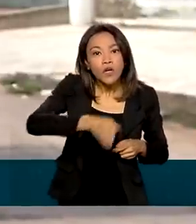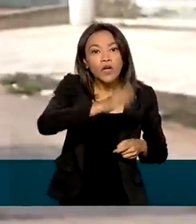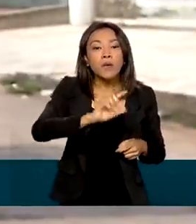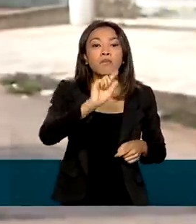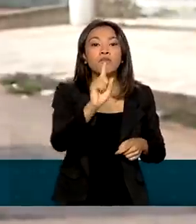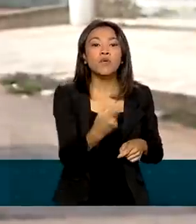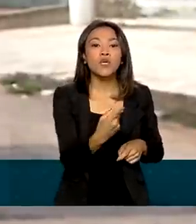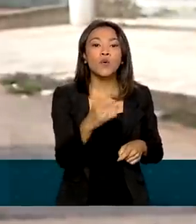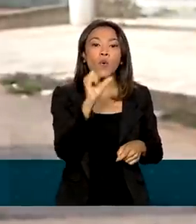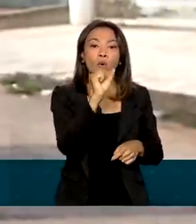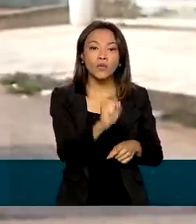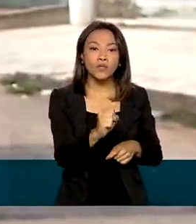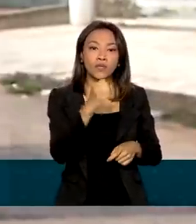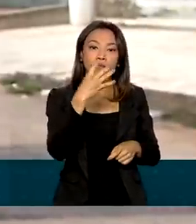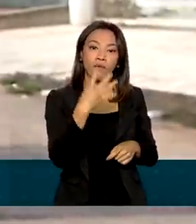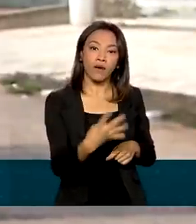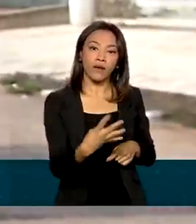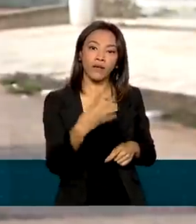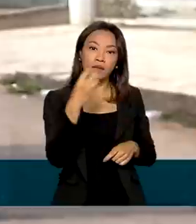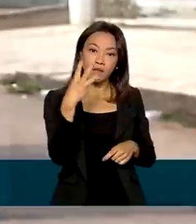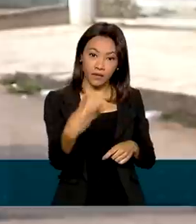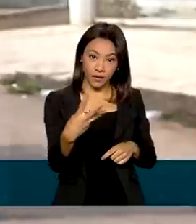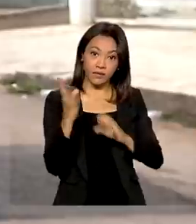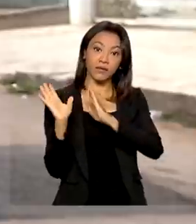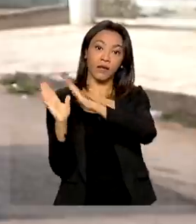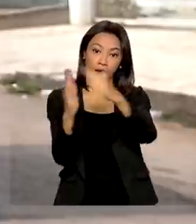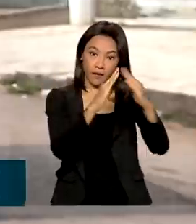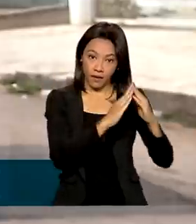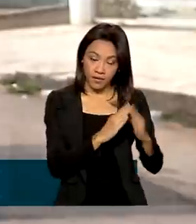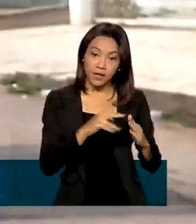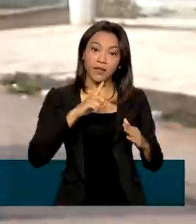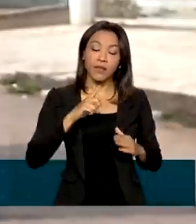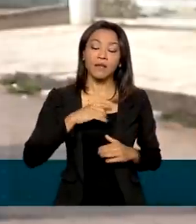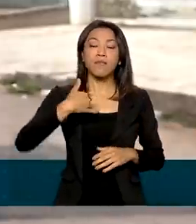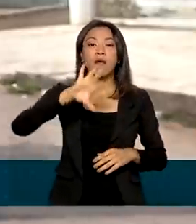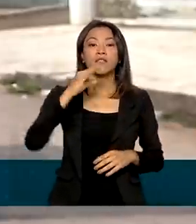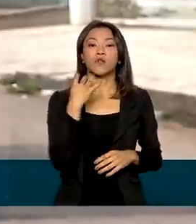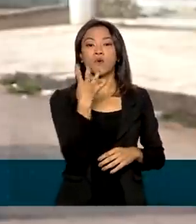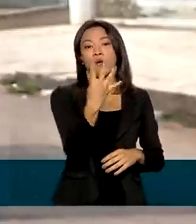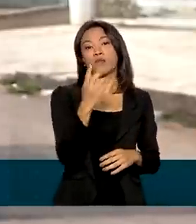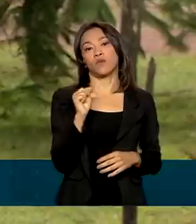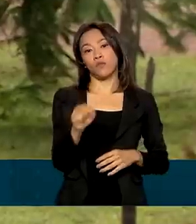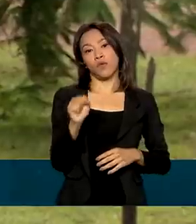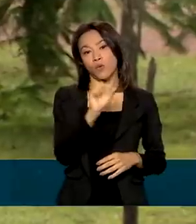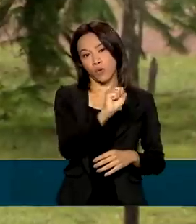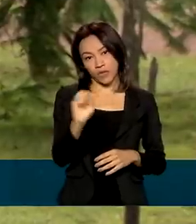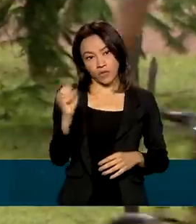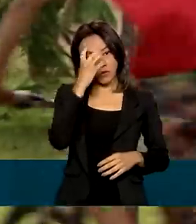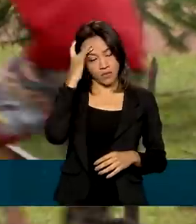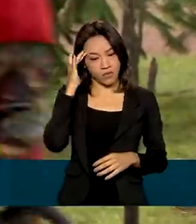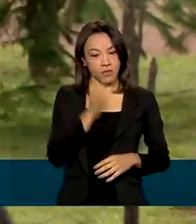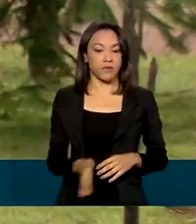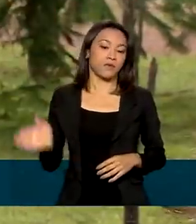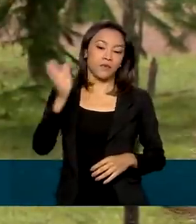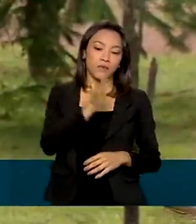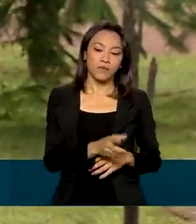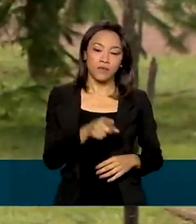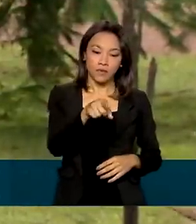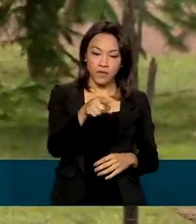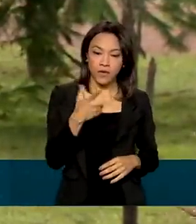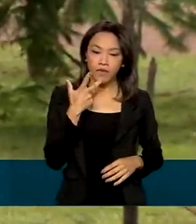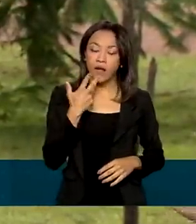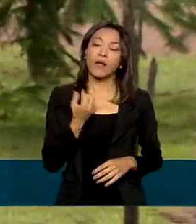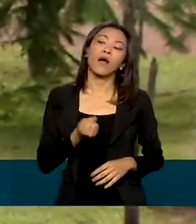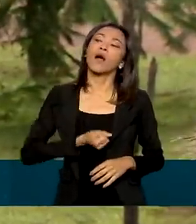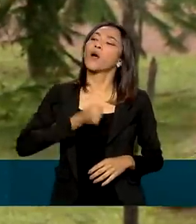.843 endereços, onde vivem mais de 4.800 pessoas. E ela perguntou o quê? Ah,